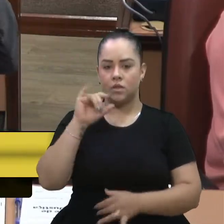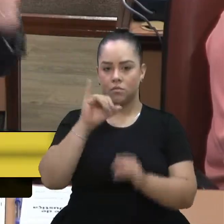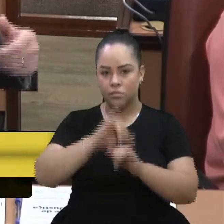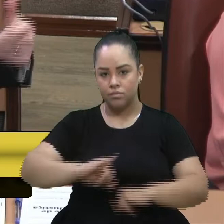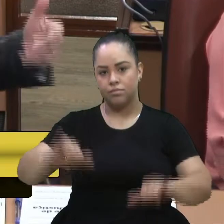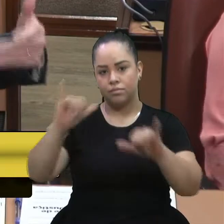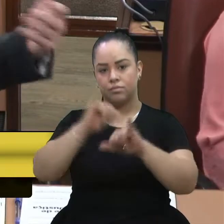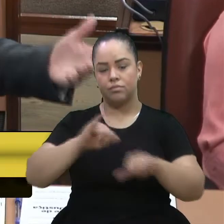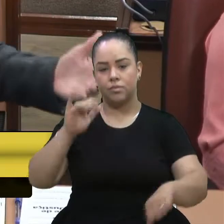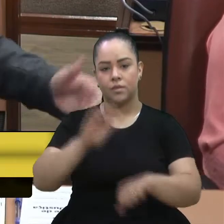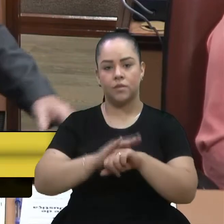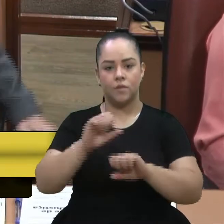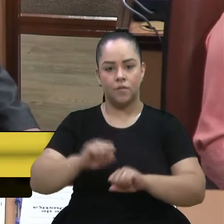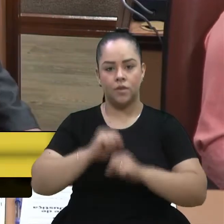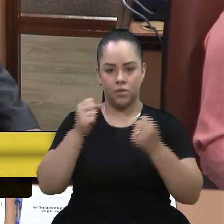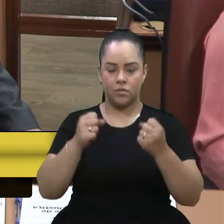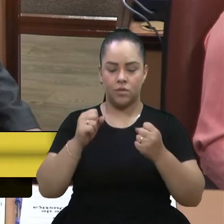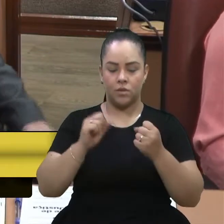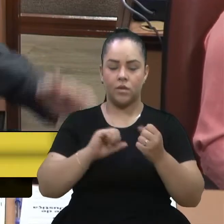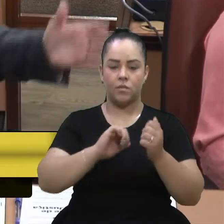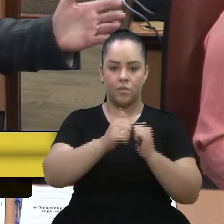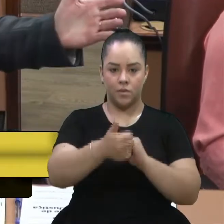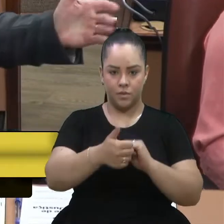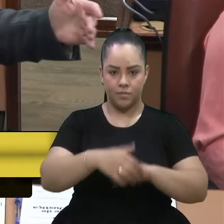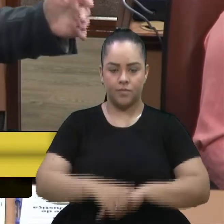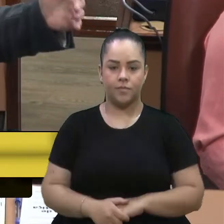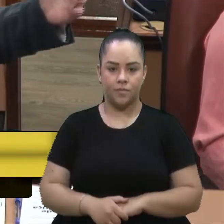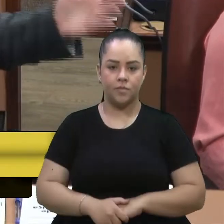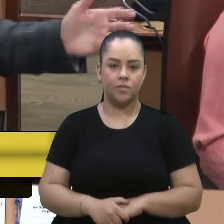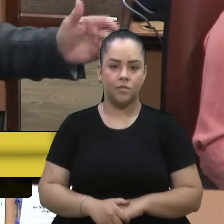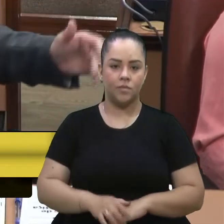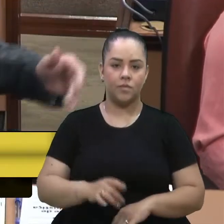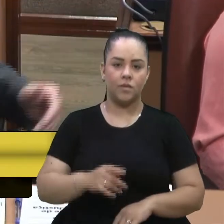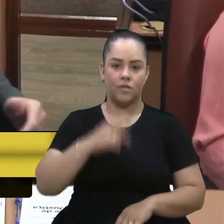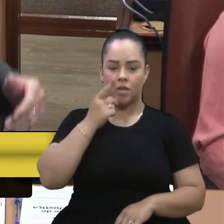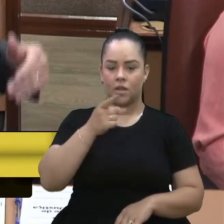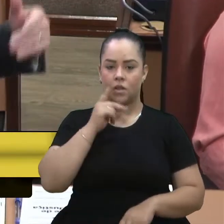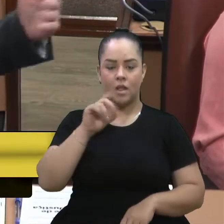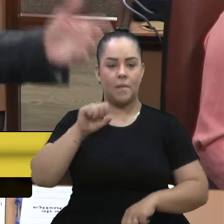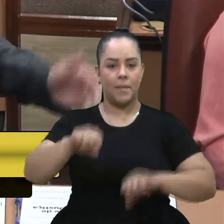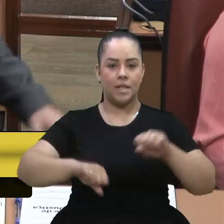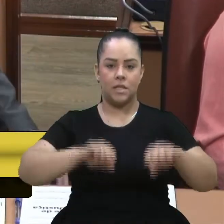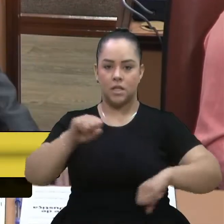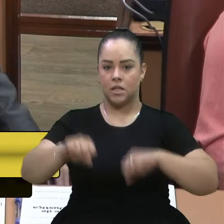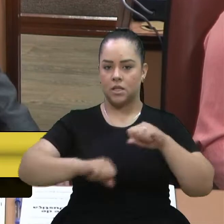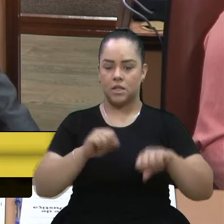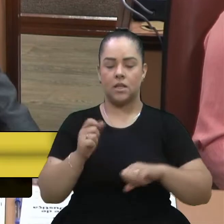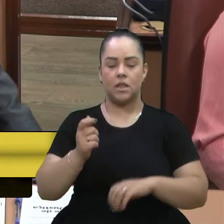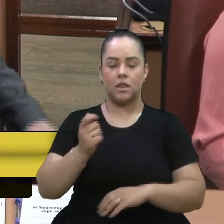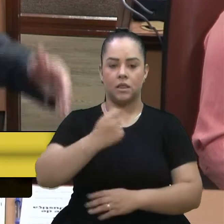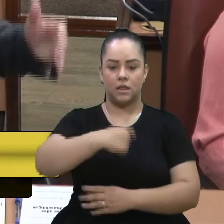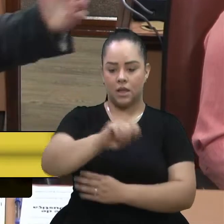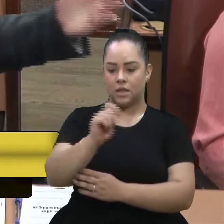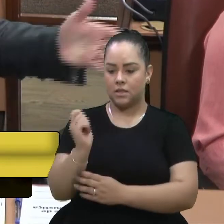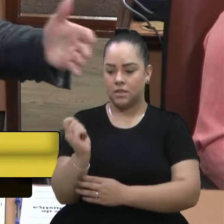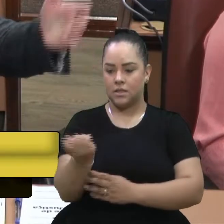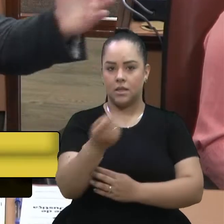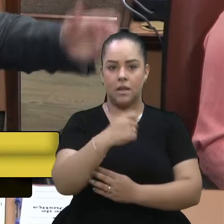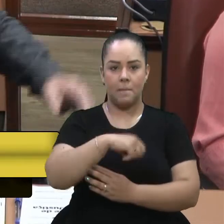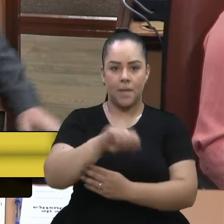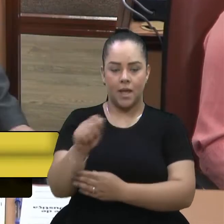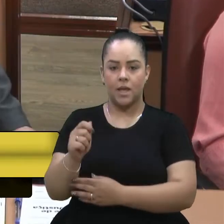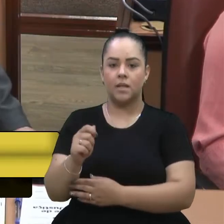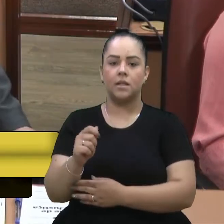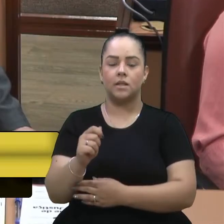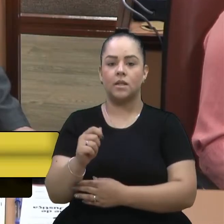o esporte diversificado. Foi falado em relação ao ciclismo, tênis de mesa, levantamento de peso, que